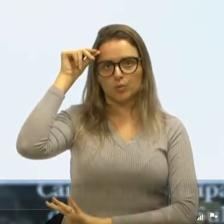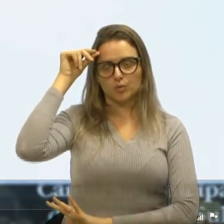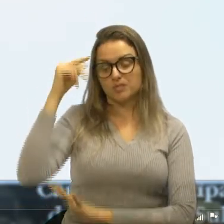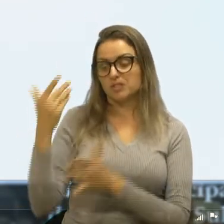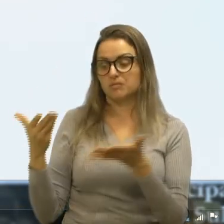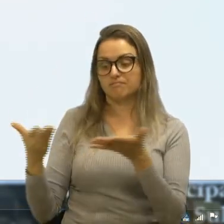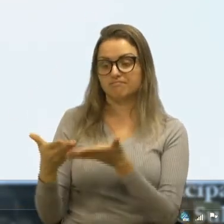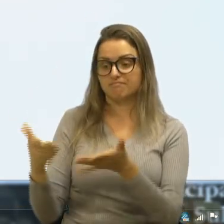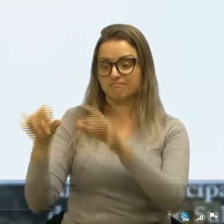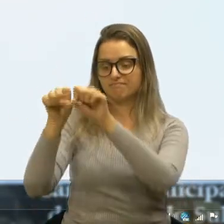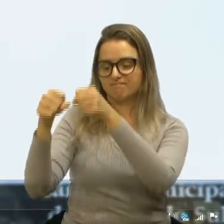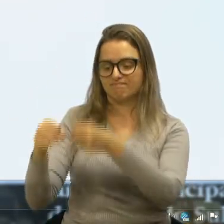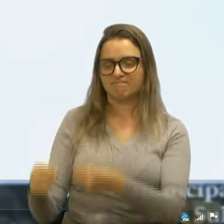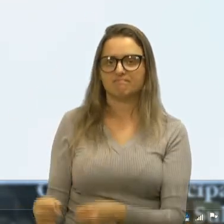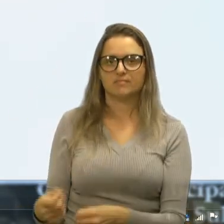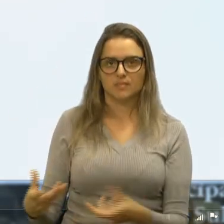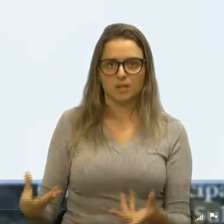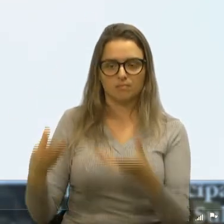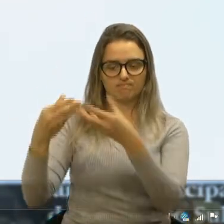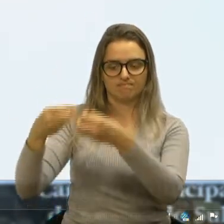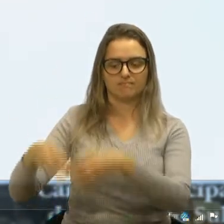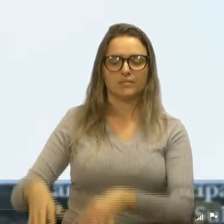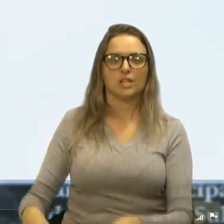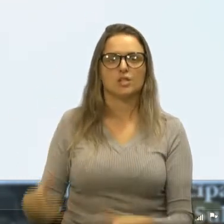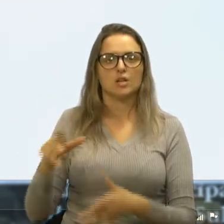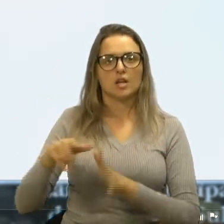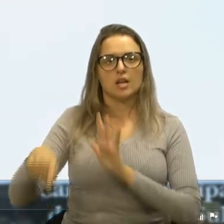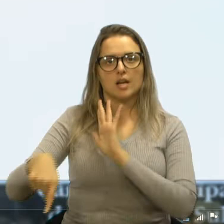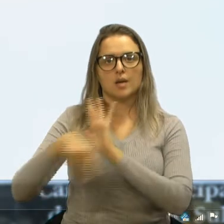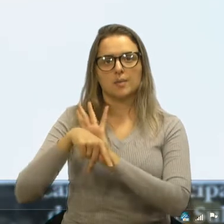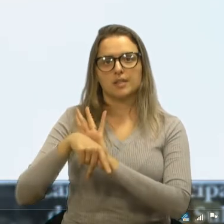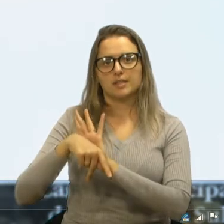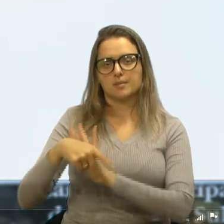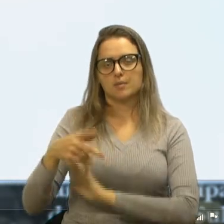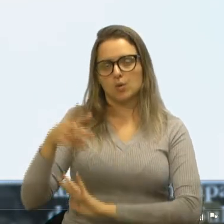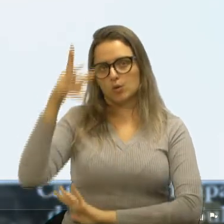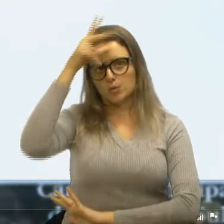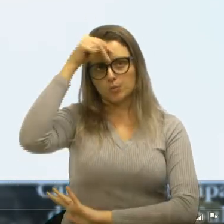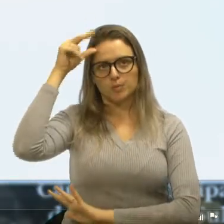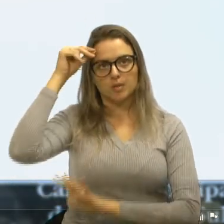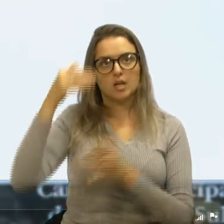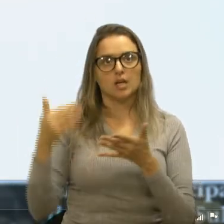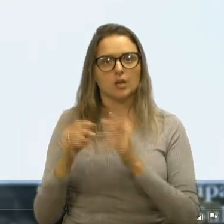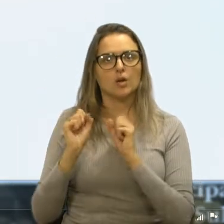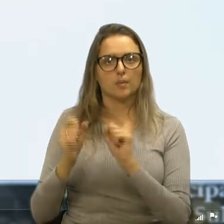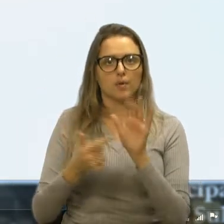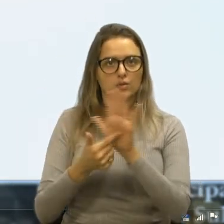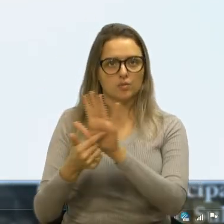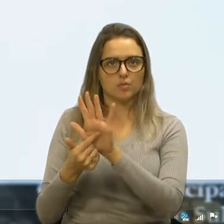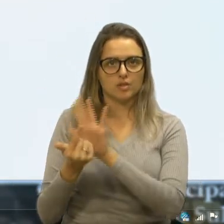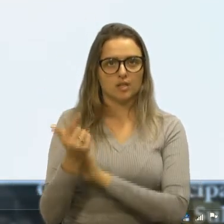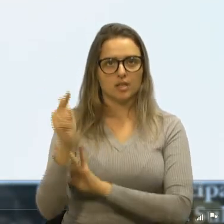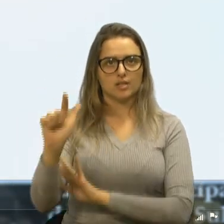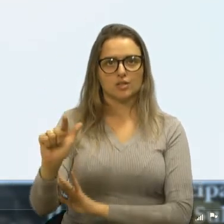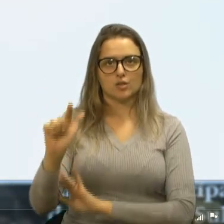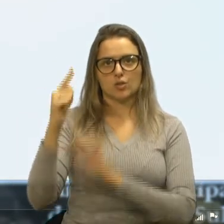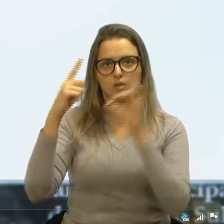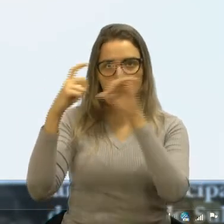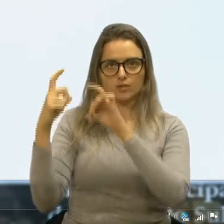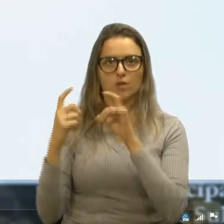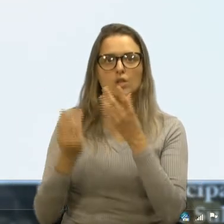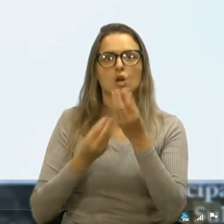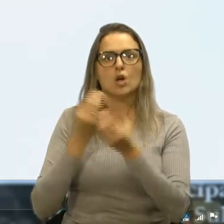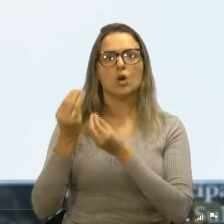apodrecer. Isso tem que ser denunciado. patrimônio público. Depois, agora, podem passar as fotos de como está aquele